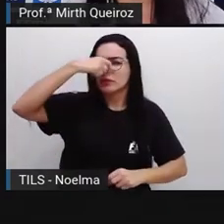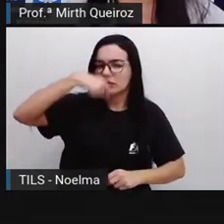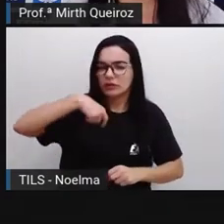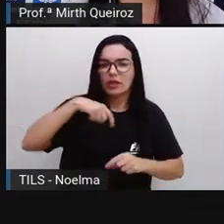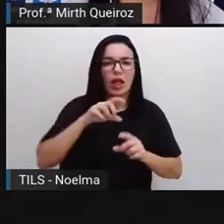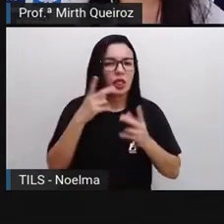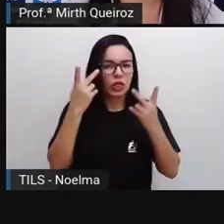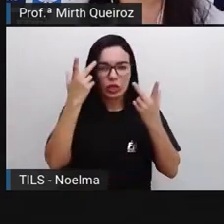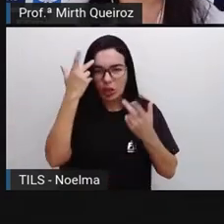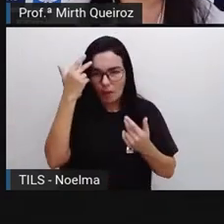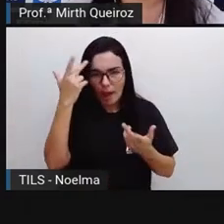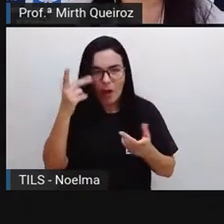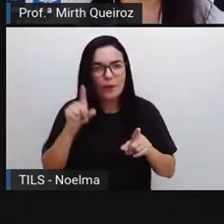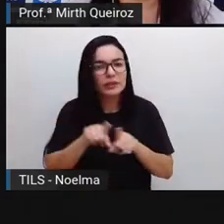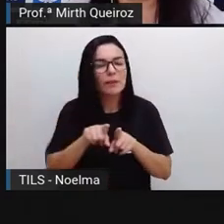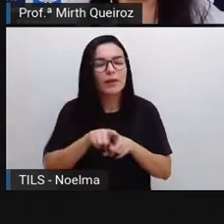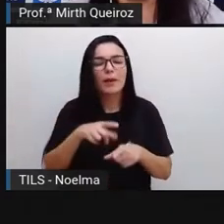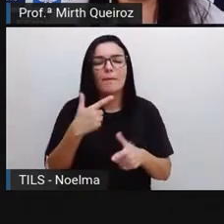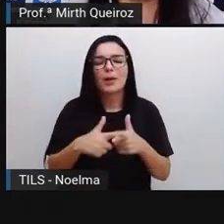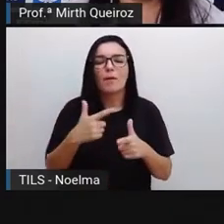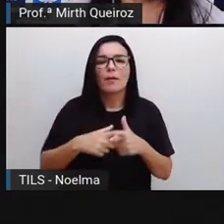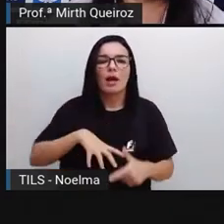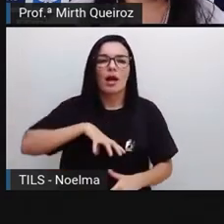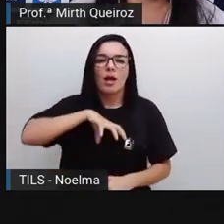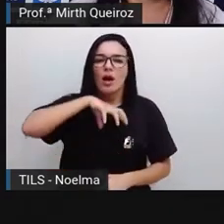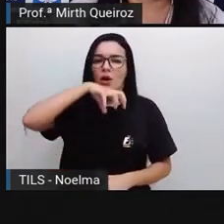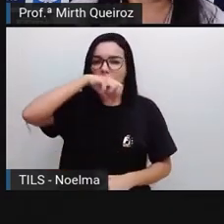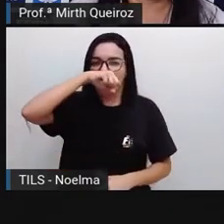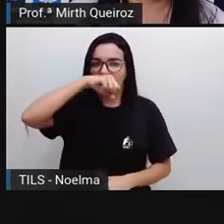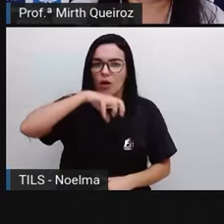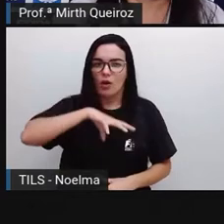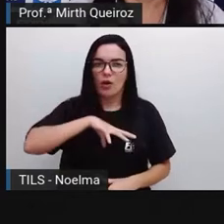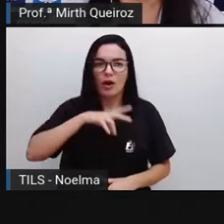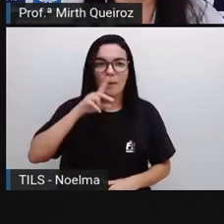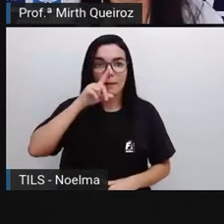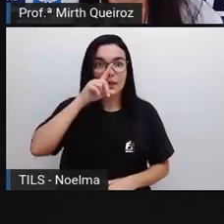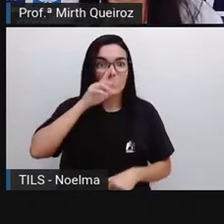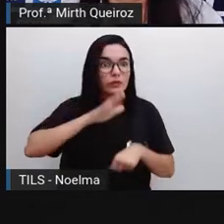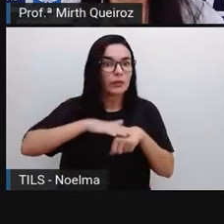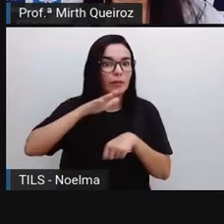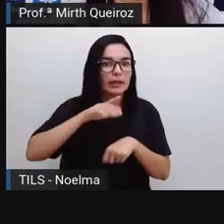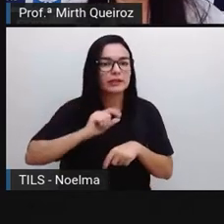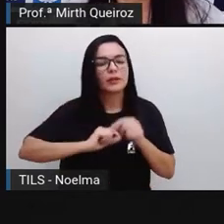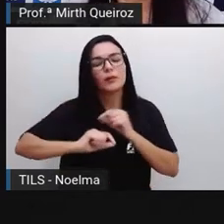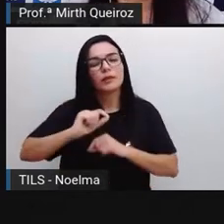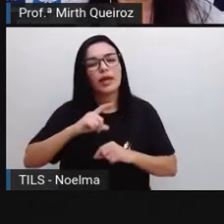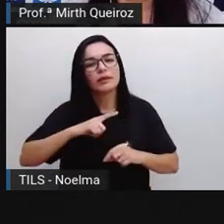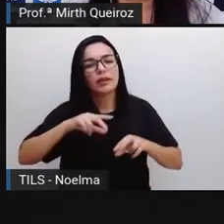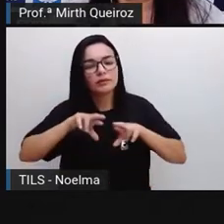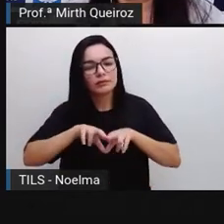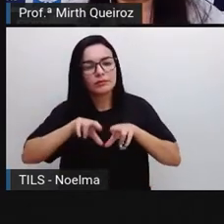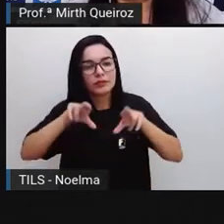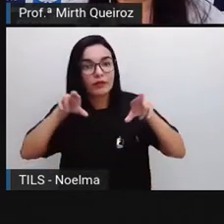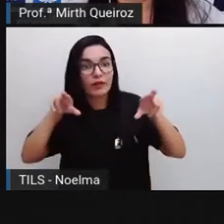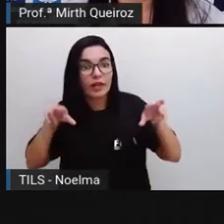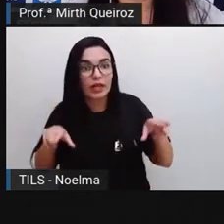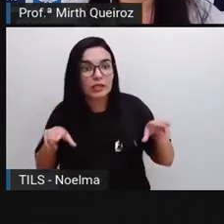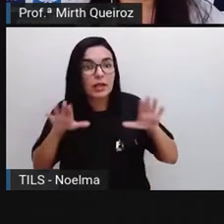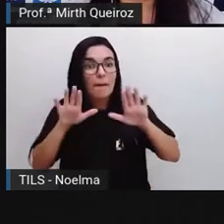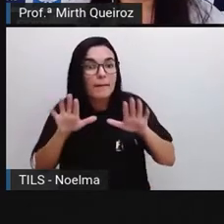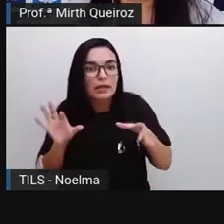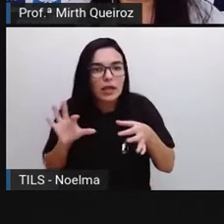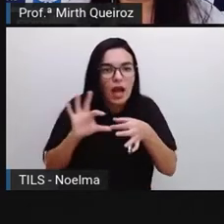respiratórios mais graves. Quando a gente fala de Covid e coronavírus, são coisas diferentes,